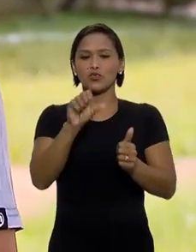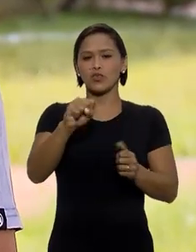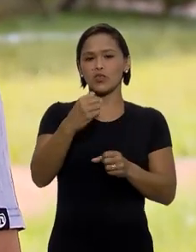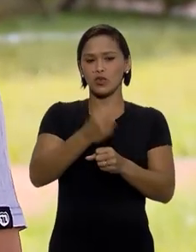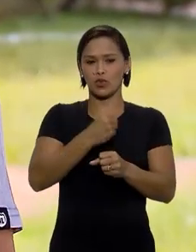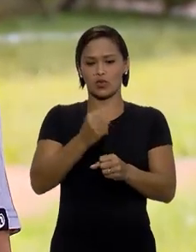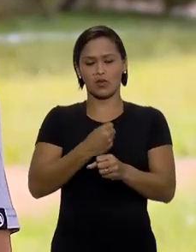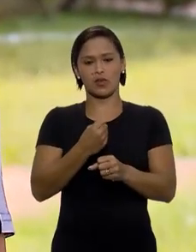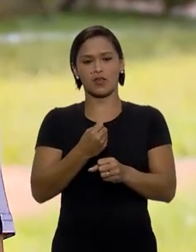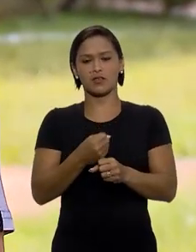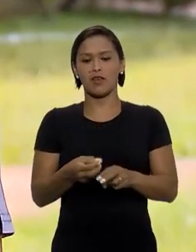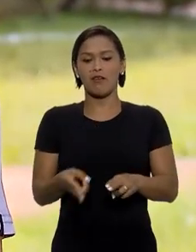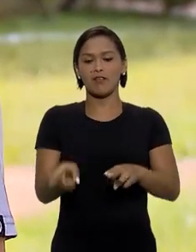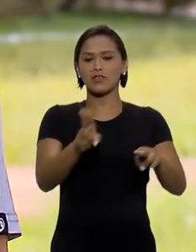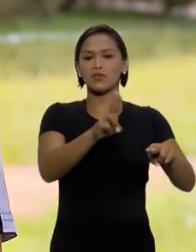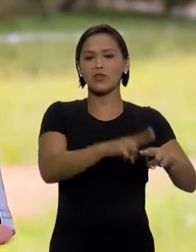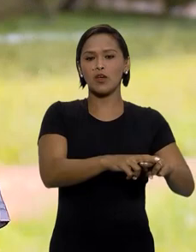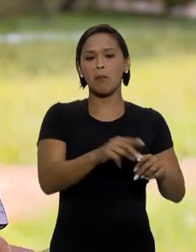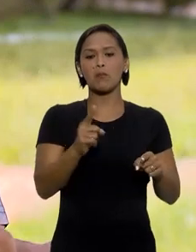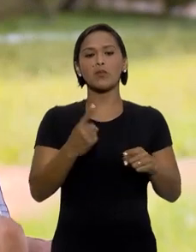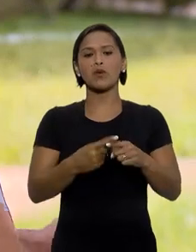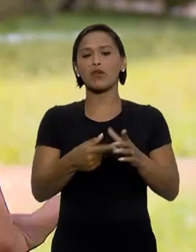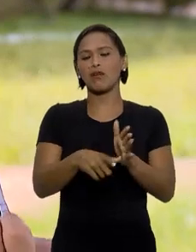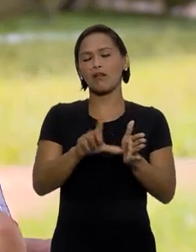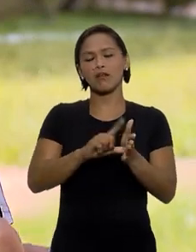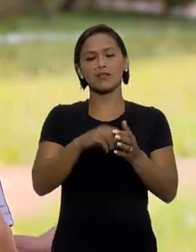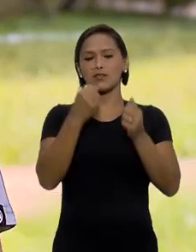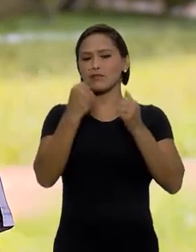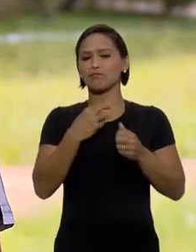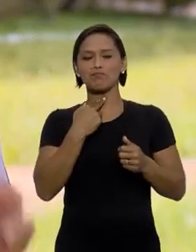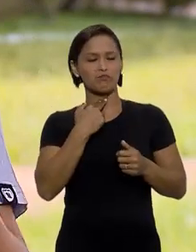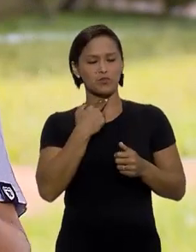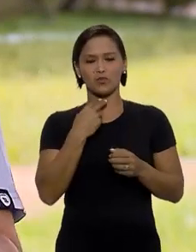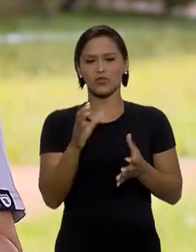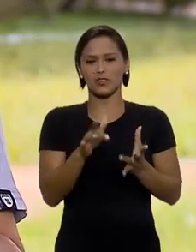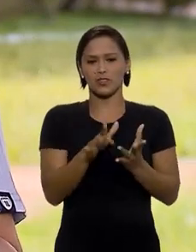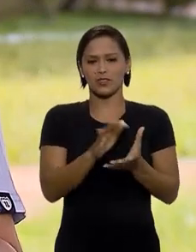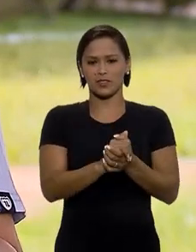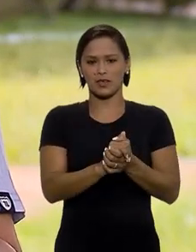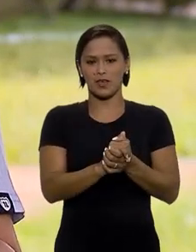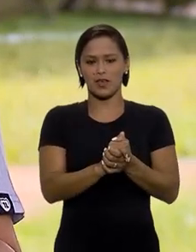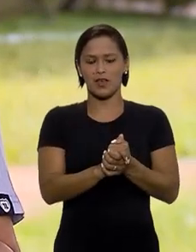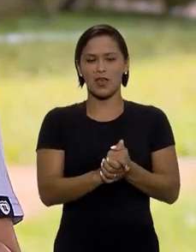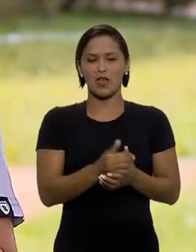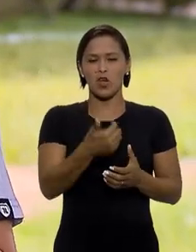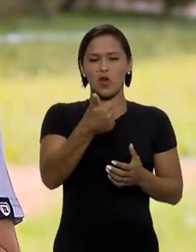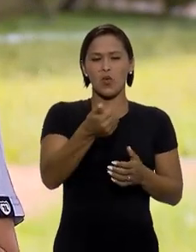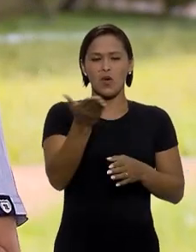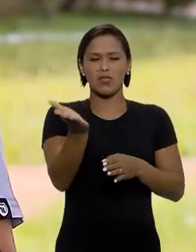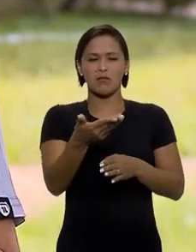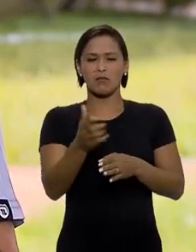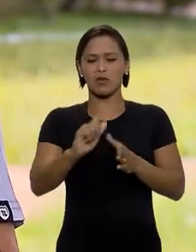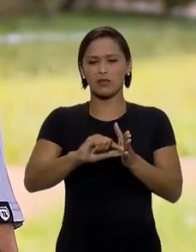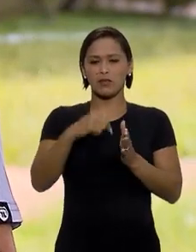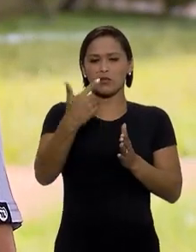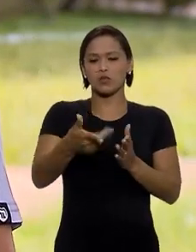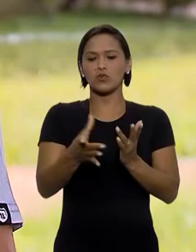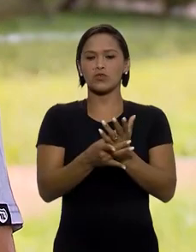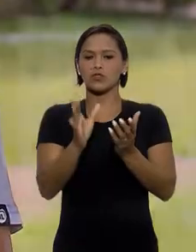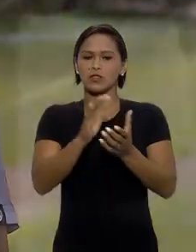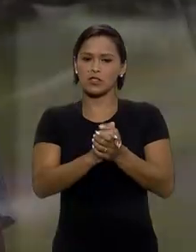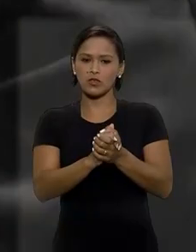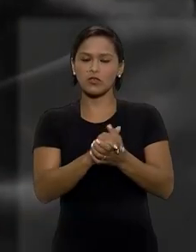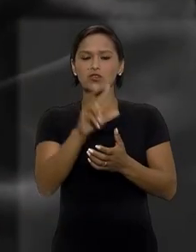anos, aí a gente fez união estável, porque na época não podia casar. Um ano e meio depois a gente se